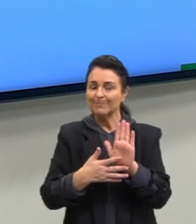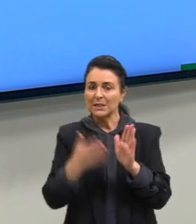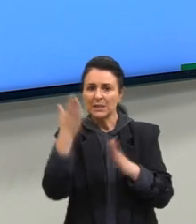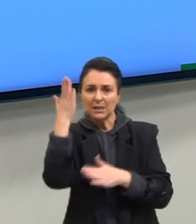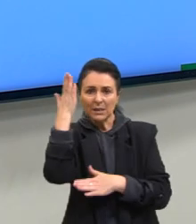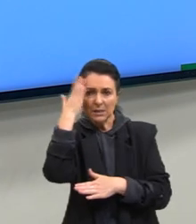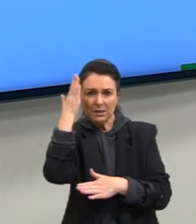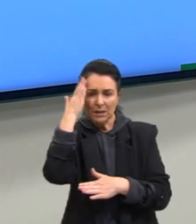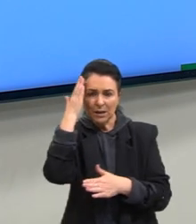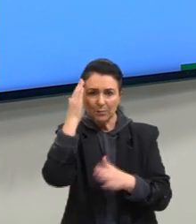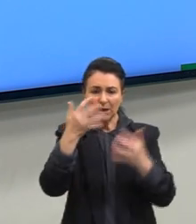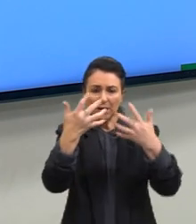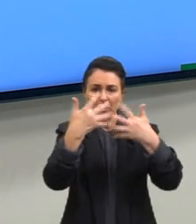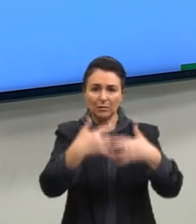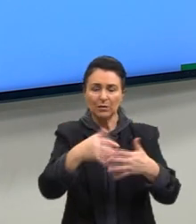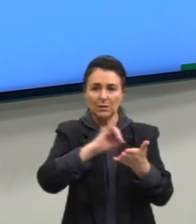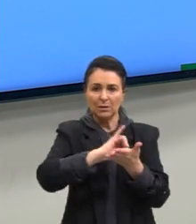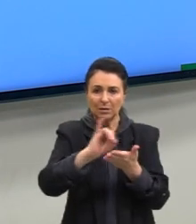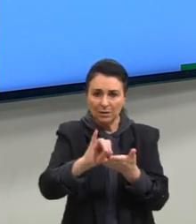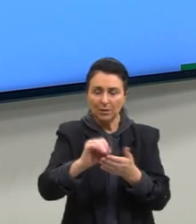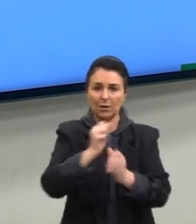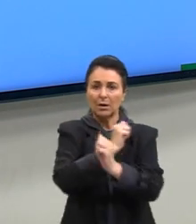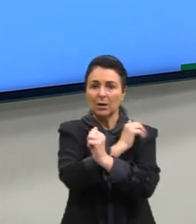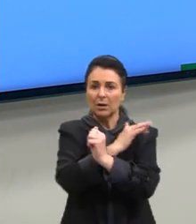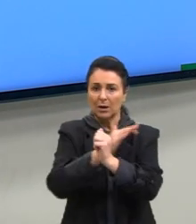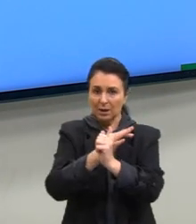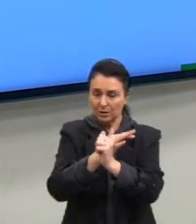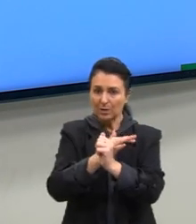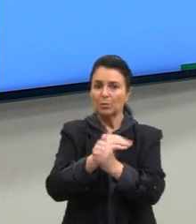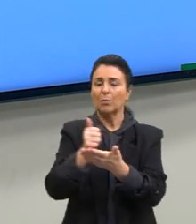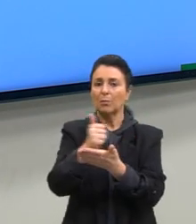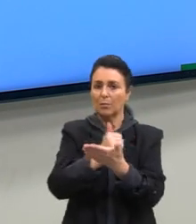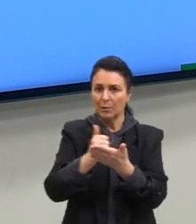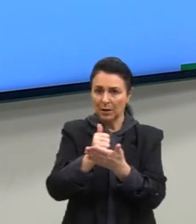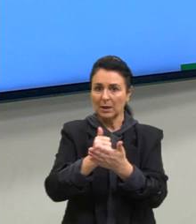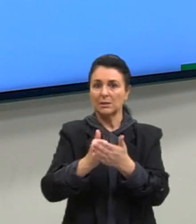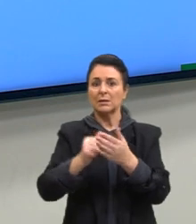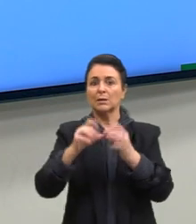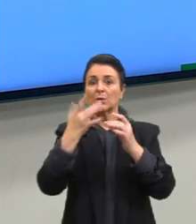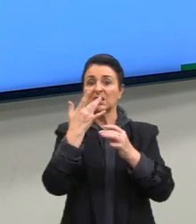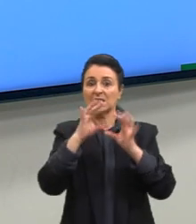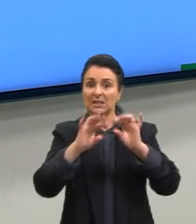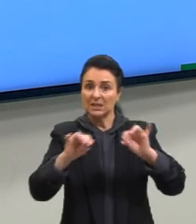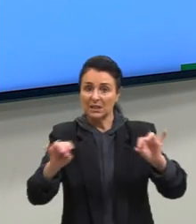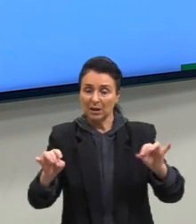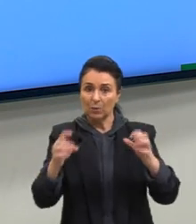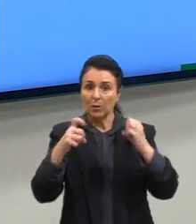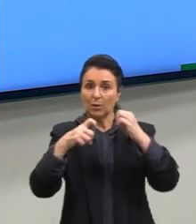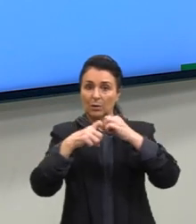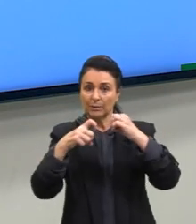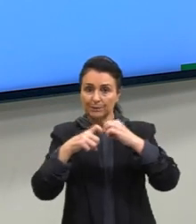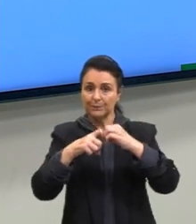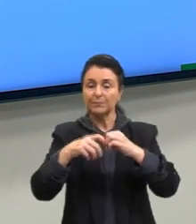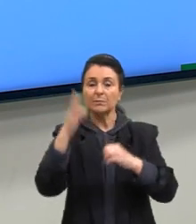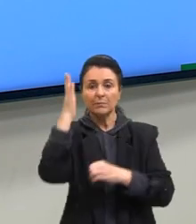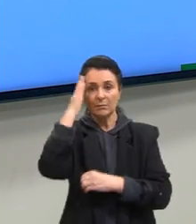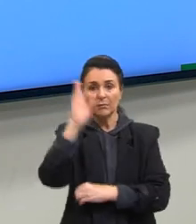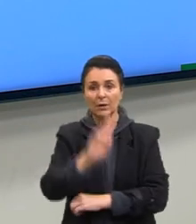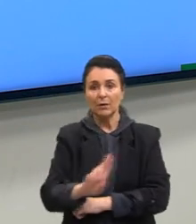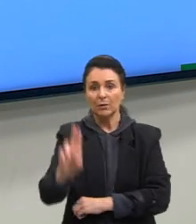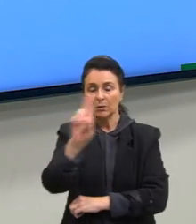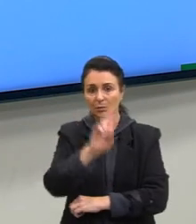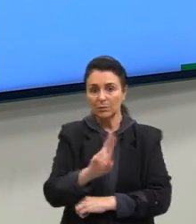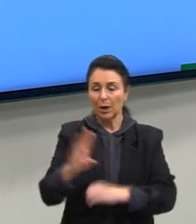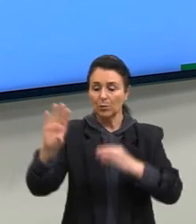função inorgânica, o que é ácido, o é básico, o é sal, o que é óxido, e também sabendo a aplicação desses